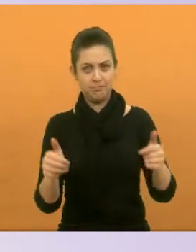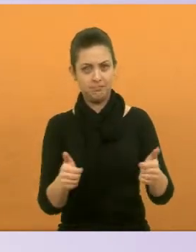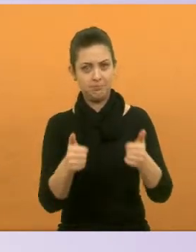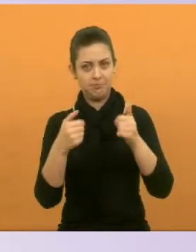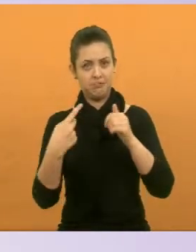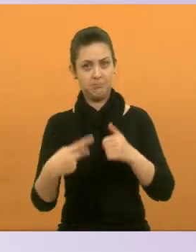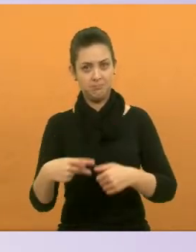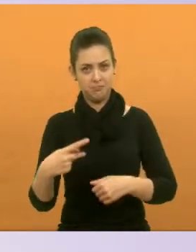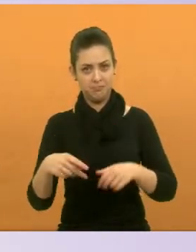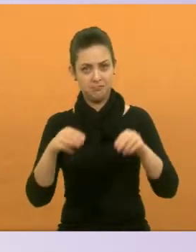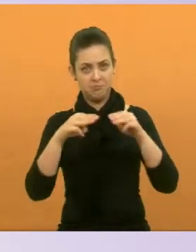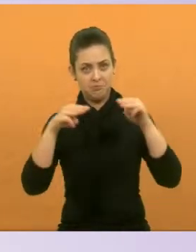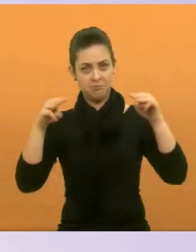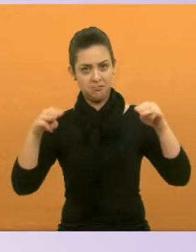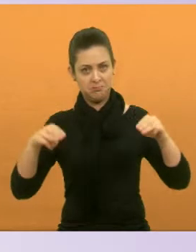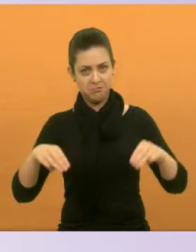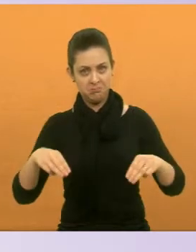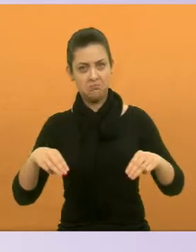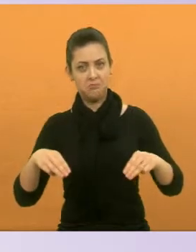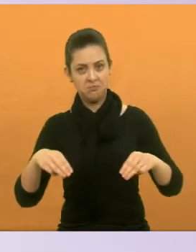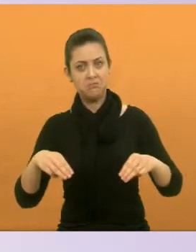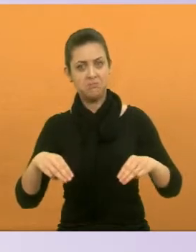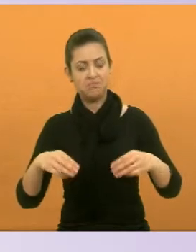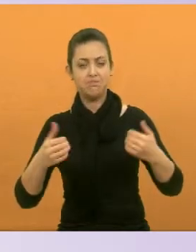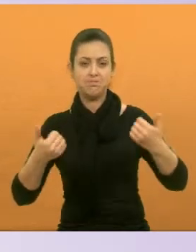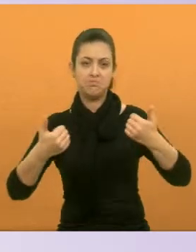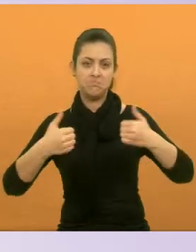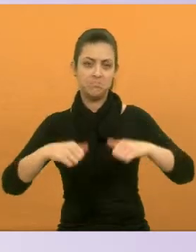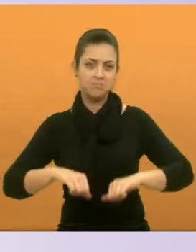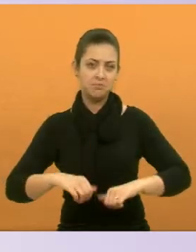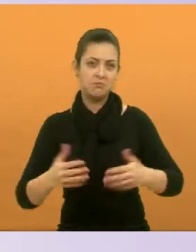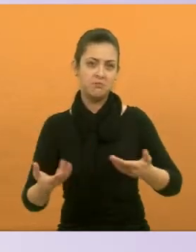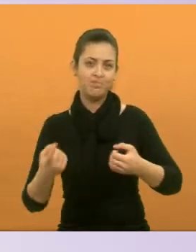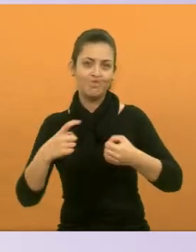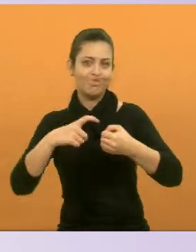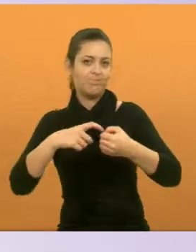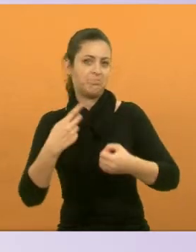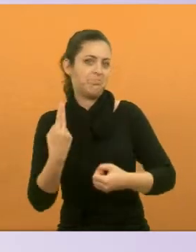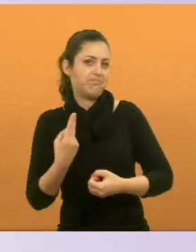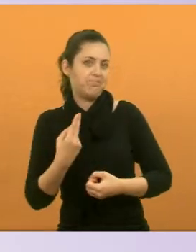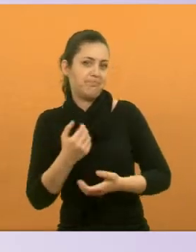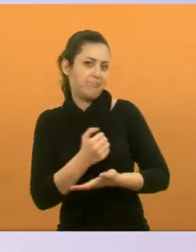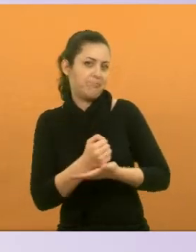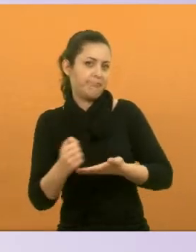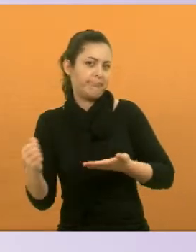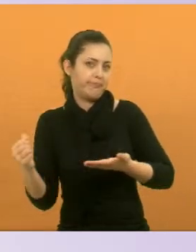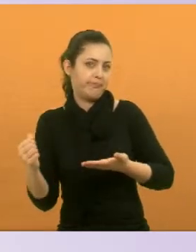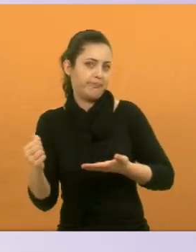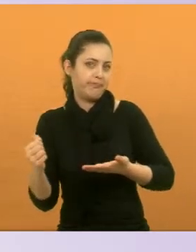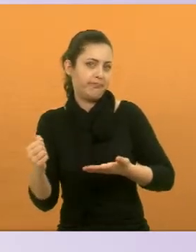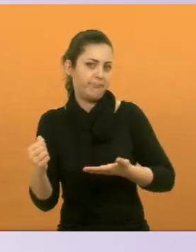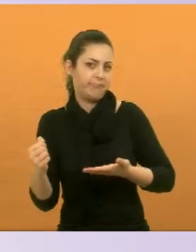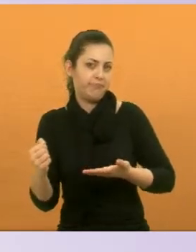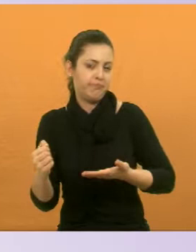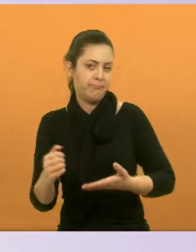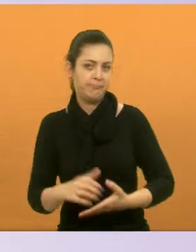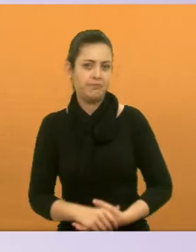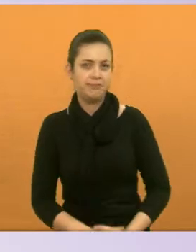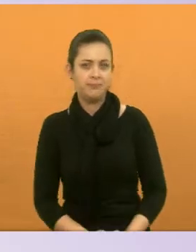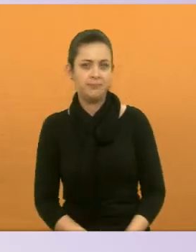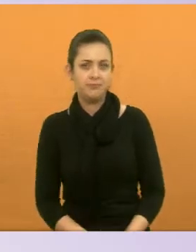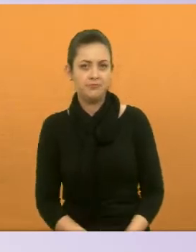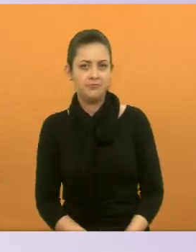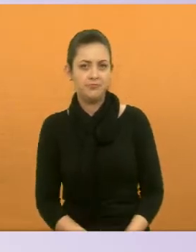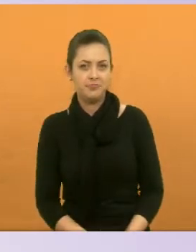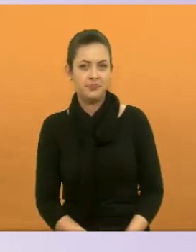patrimônio. Então, aí, um grande patrimônio foi destruído e agora não tem volta. Agora já foi. Vamos ver o que vão fazer